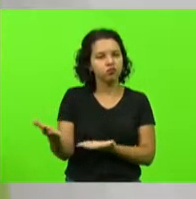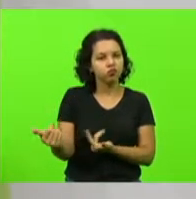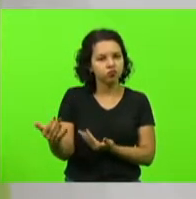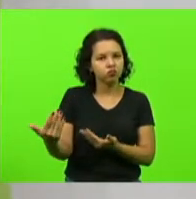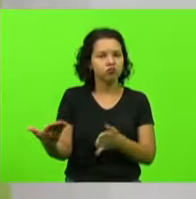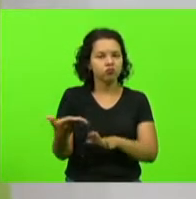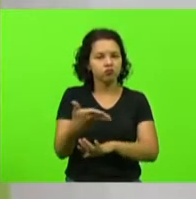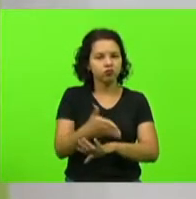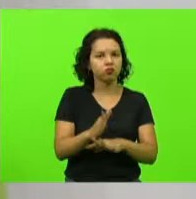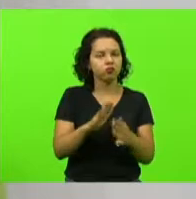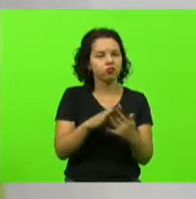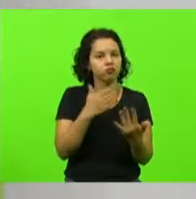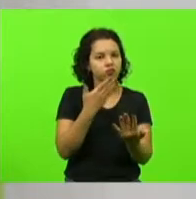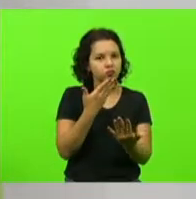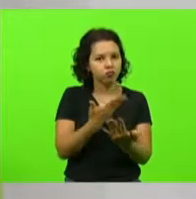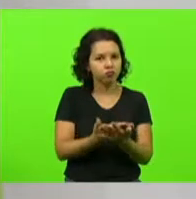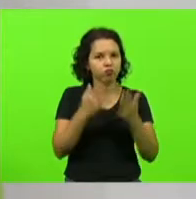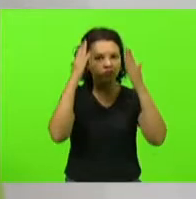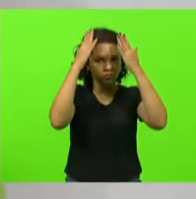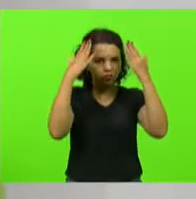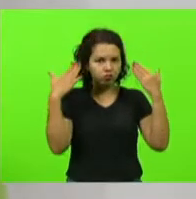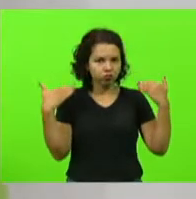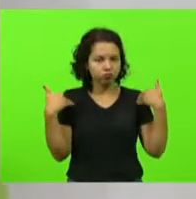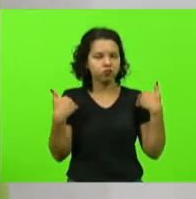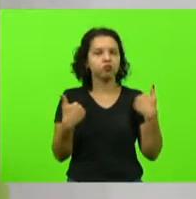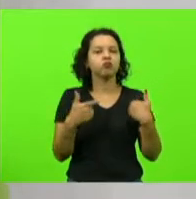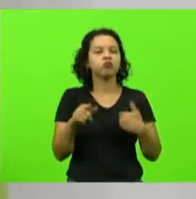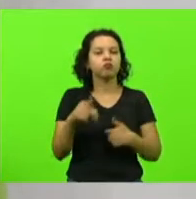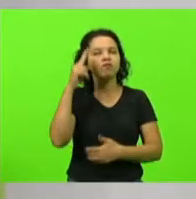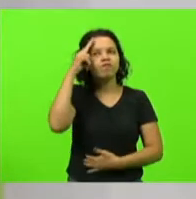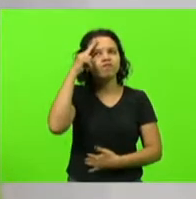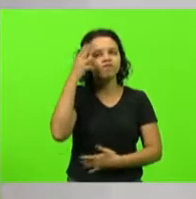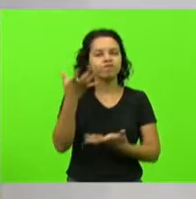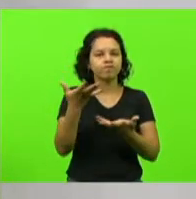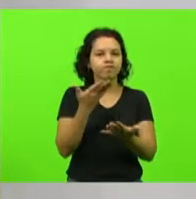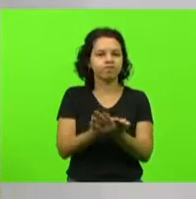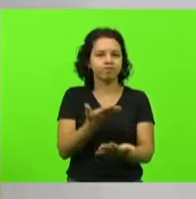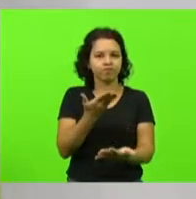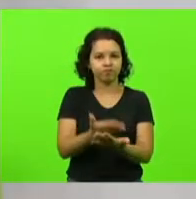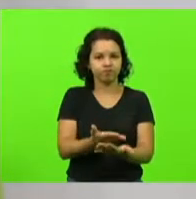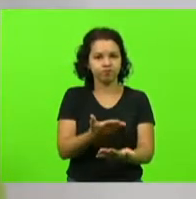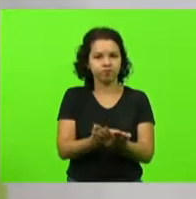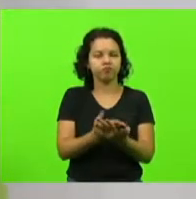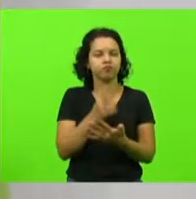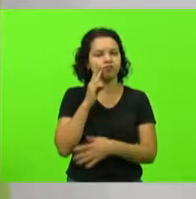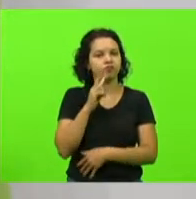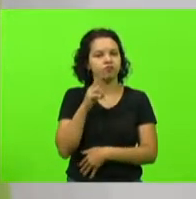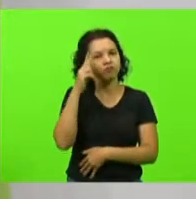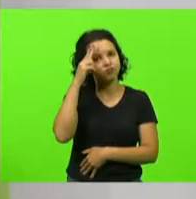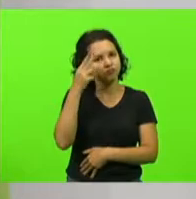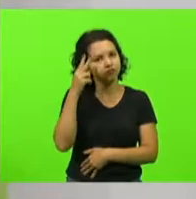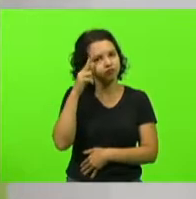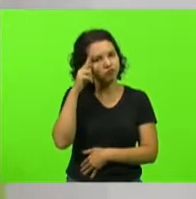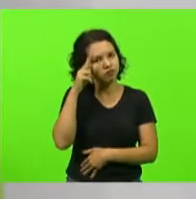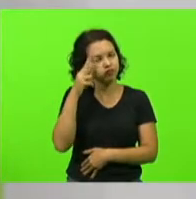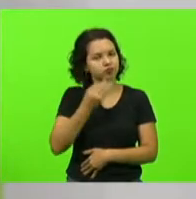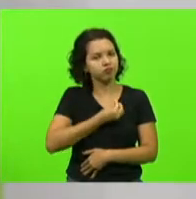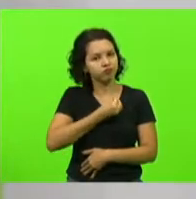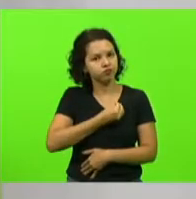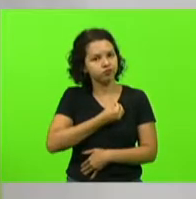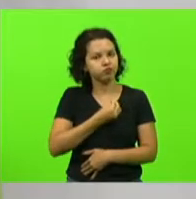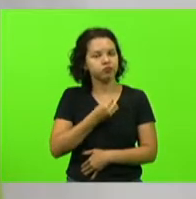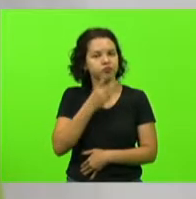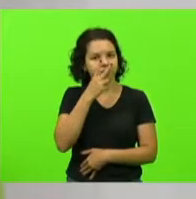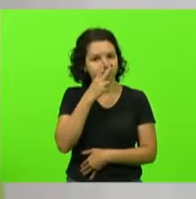Seu sonho? Estudar. Vamos olhando a história de nossas vidas e parece que tudo